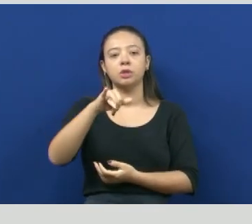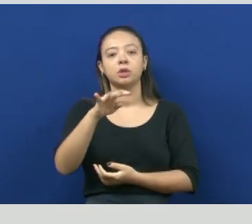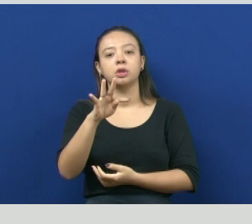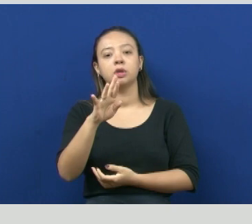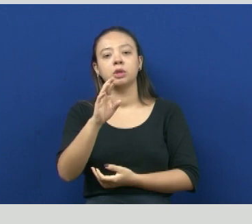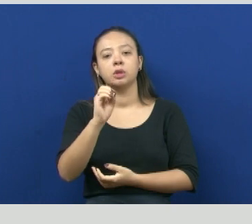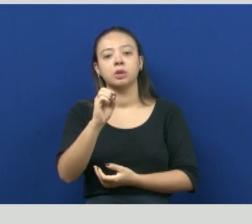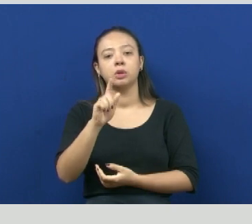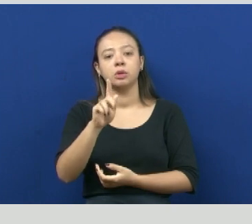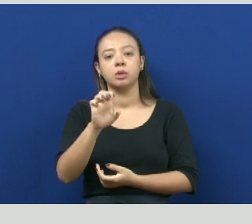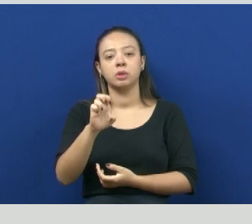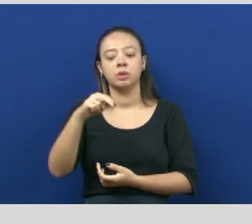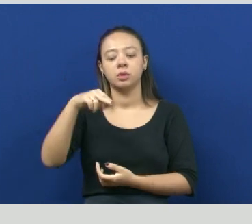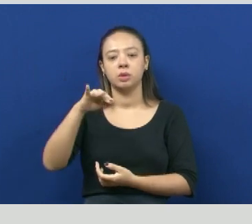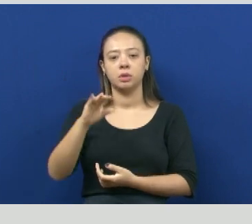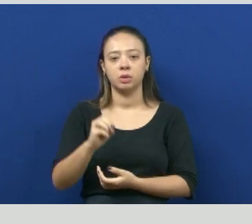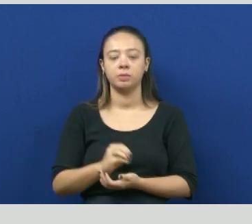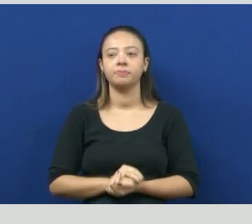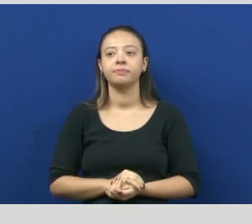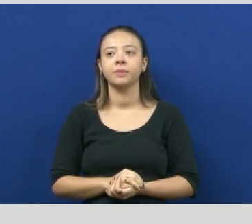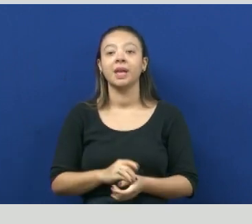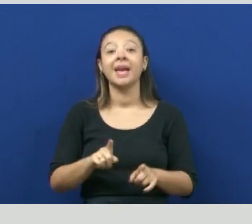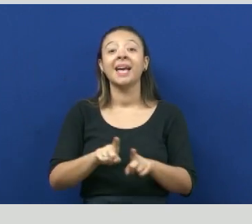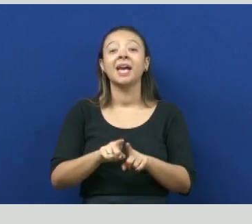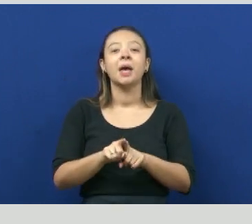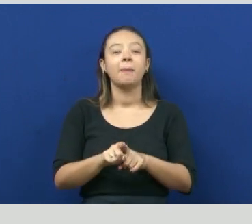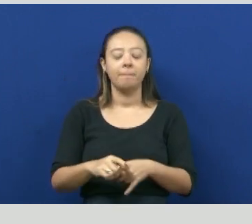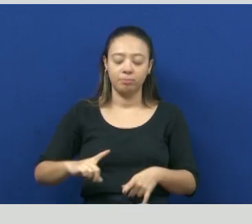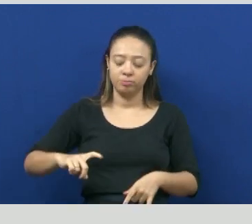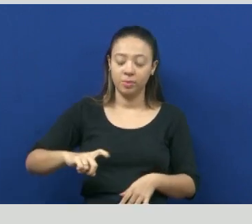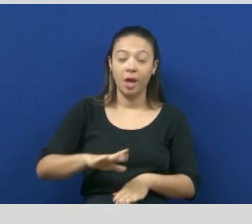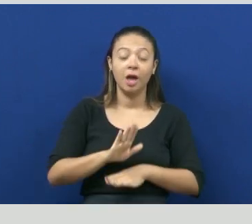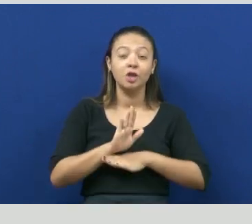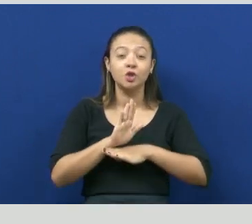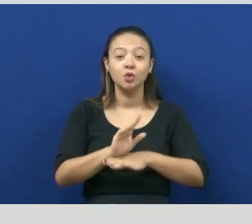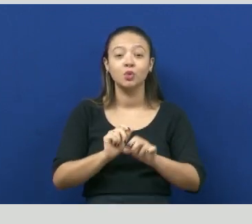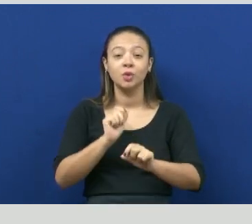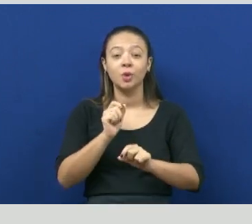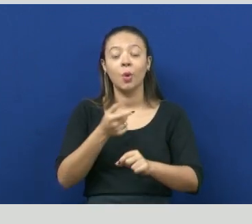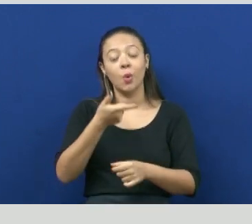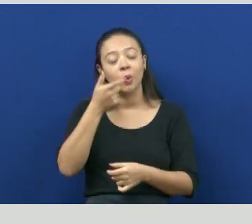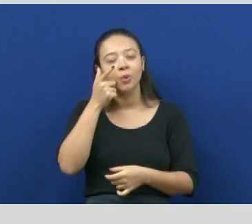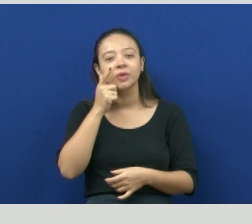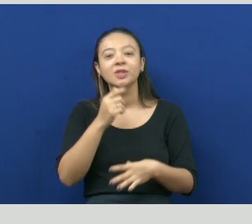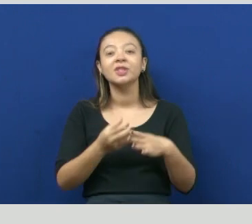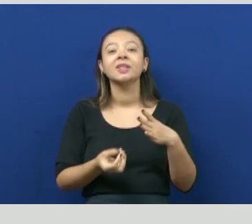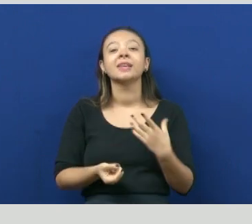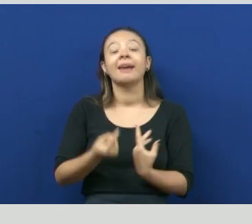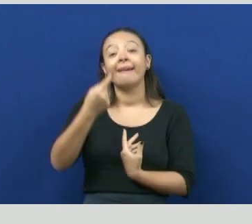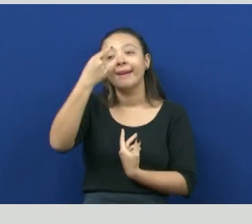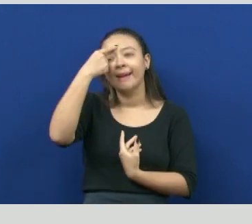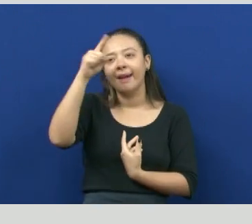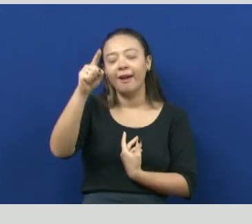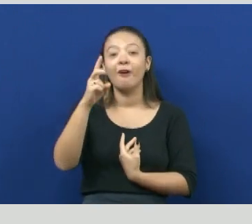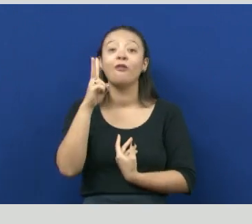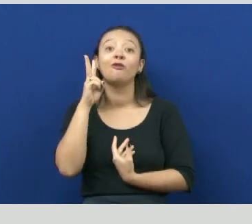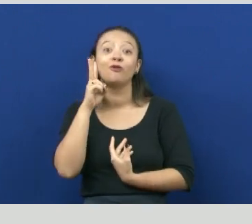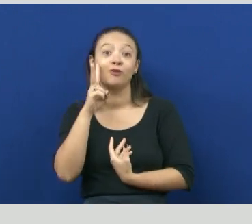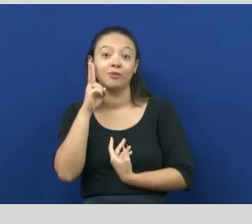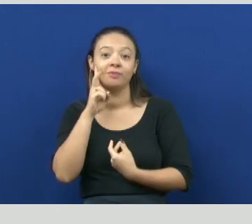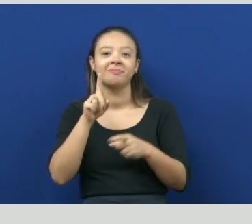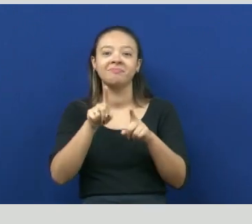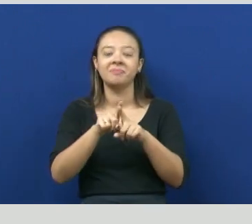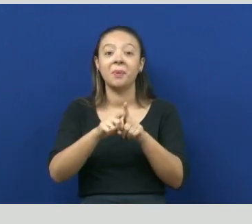Participam da produção de vinhos e queijos, olha que delícia. Então a gente vê o custo